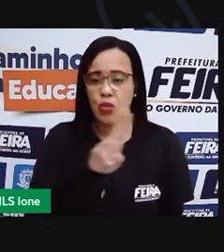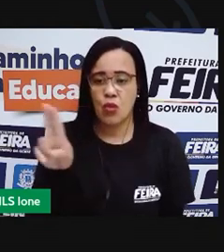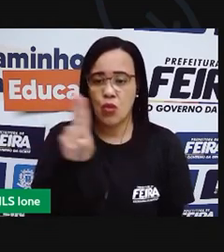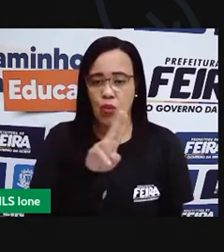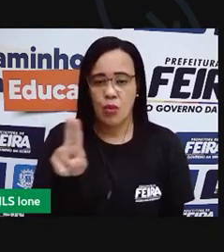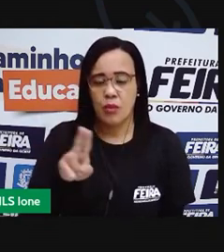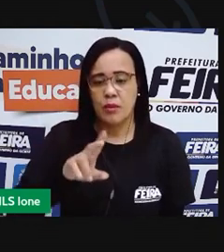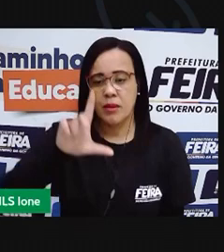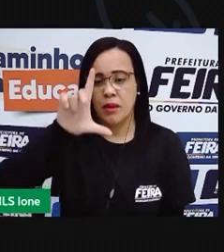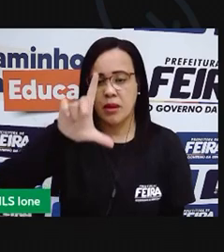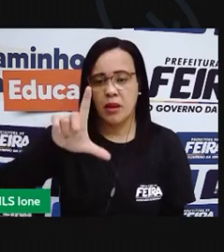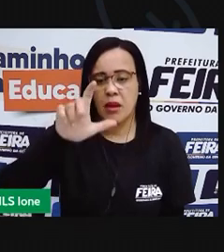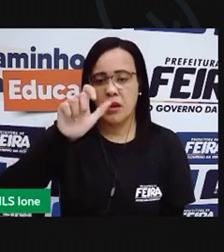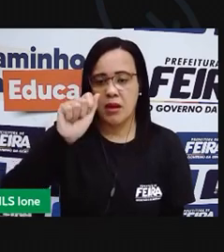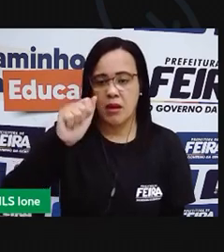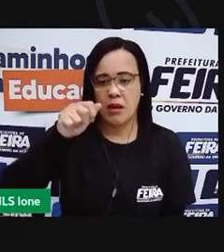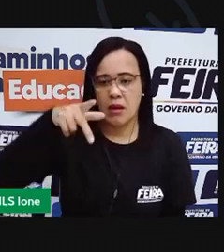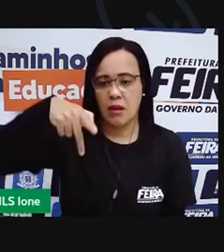verde.